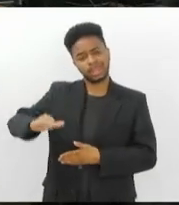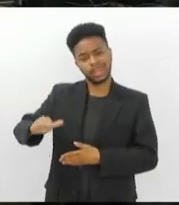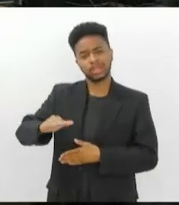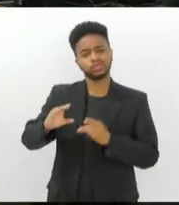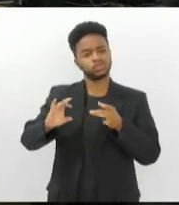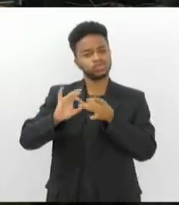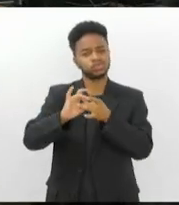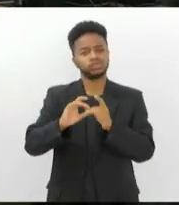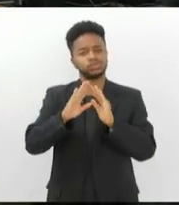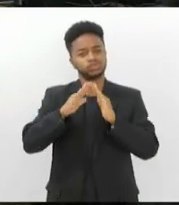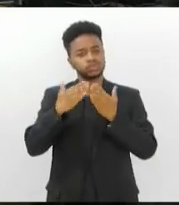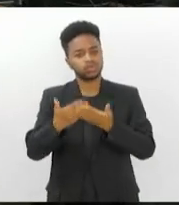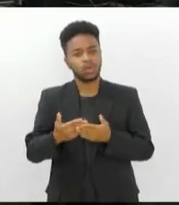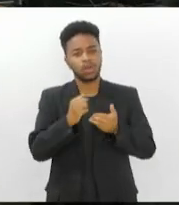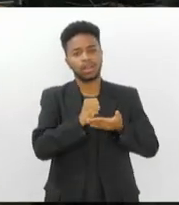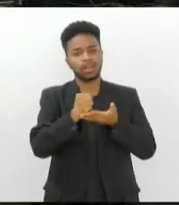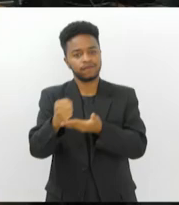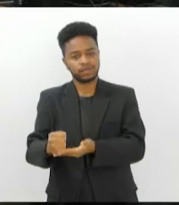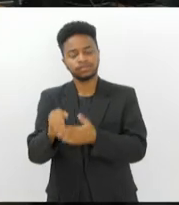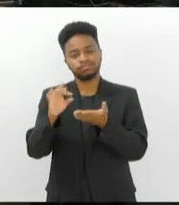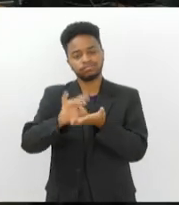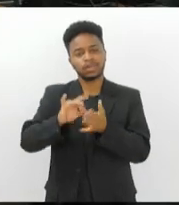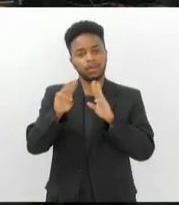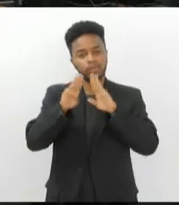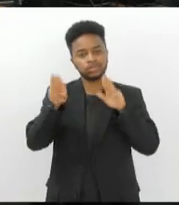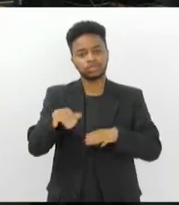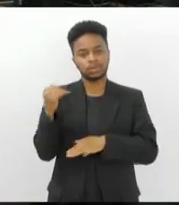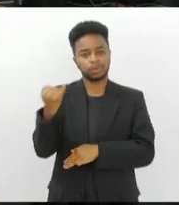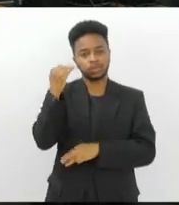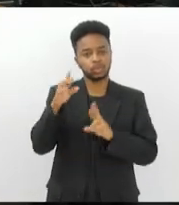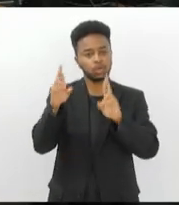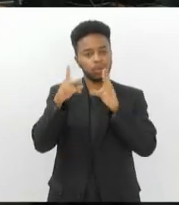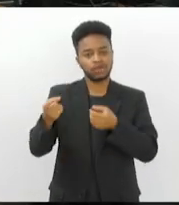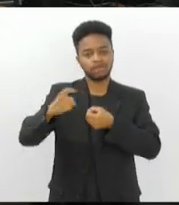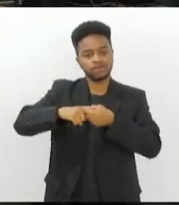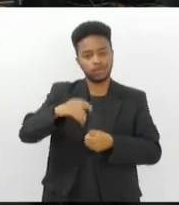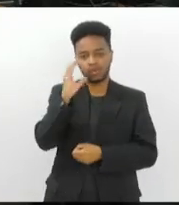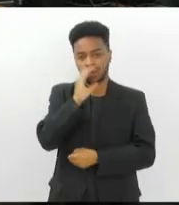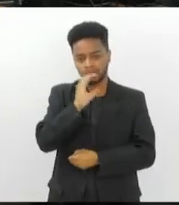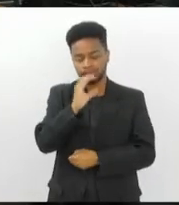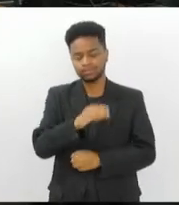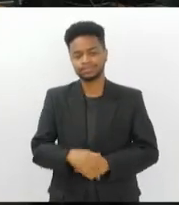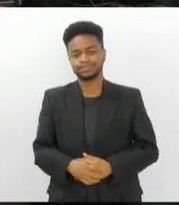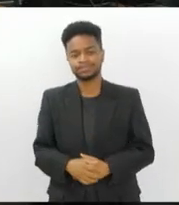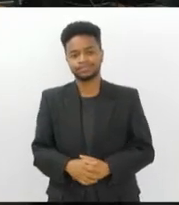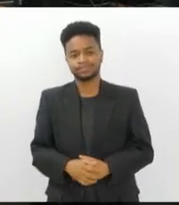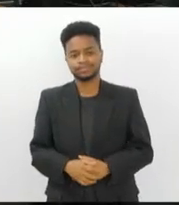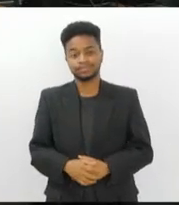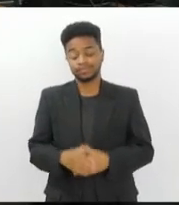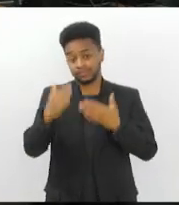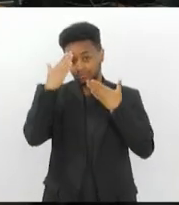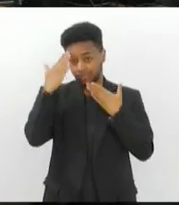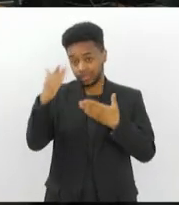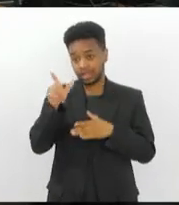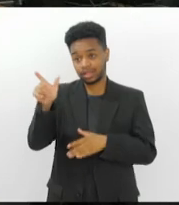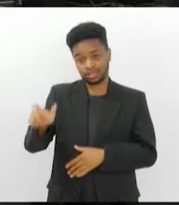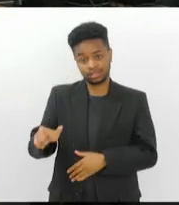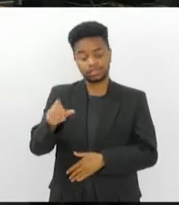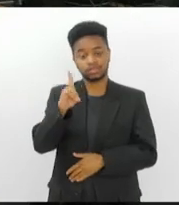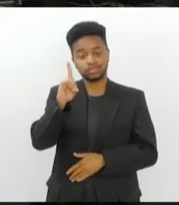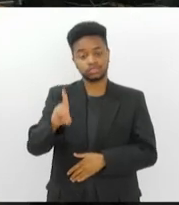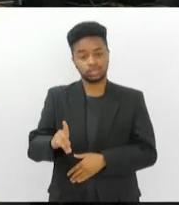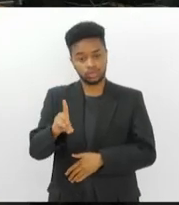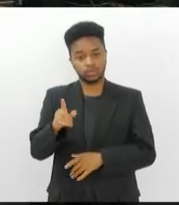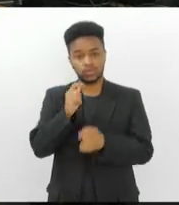escolas levando. É um museu importantíssimo, tomara que volte logo a receber o público. Obrigado, agradece aí o diretor do museu